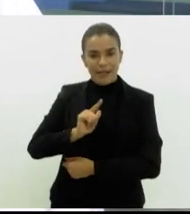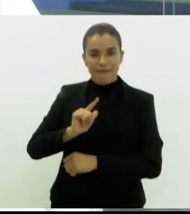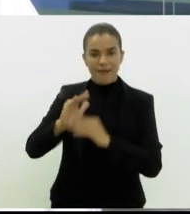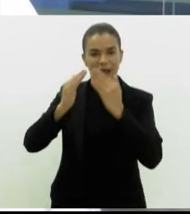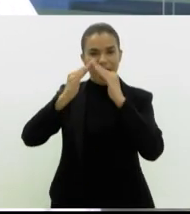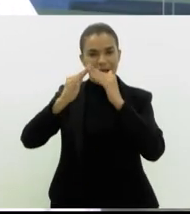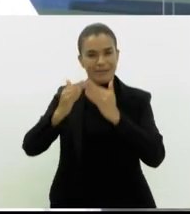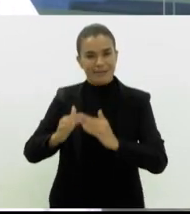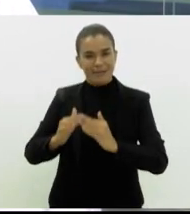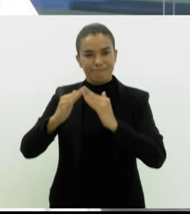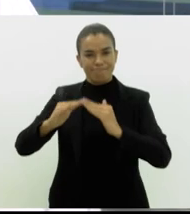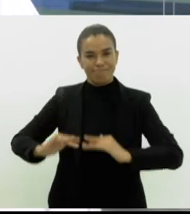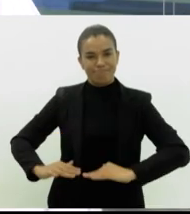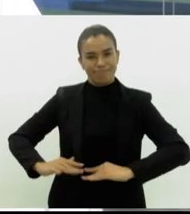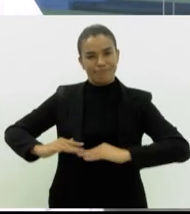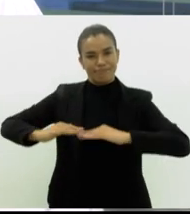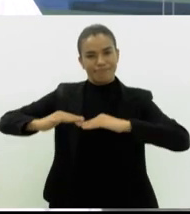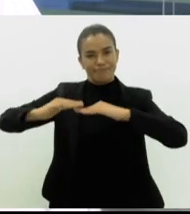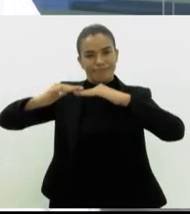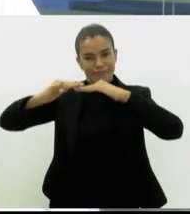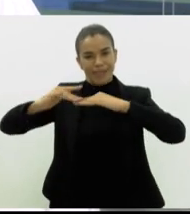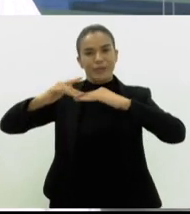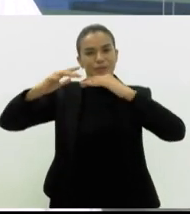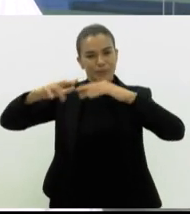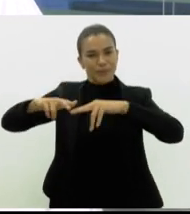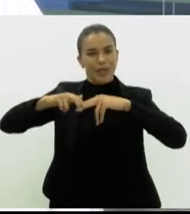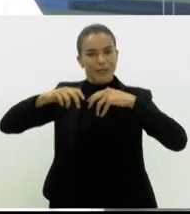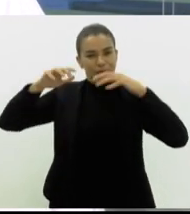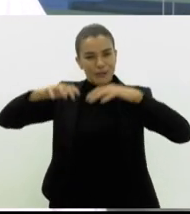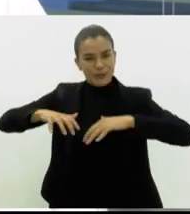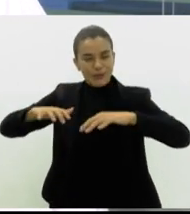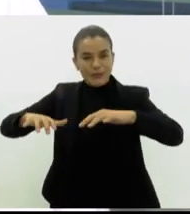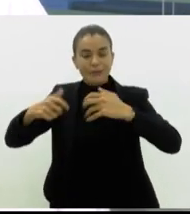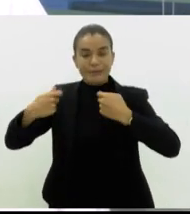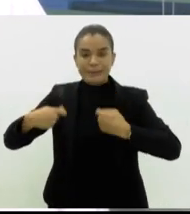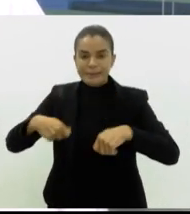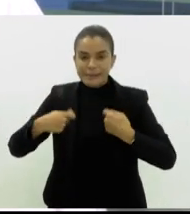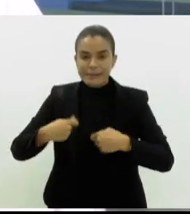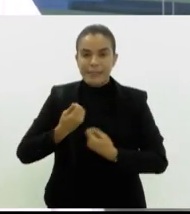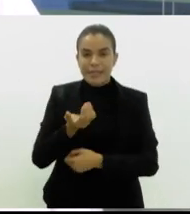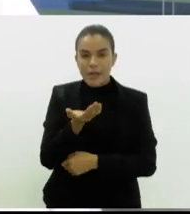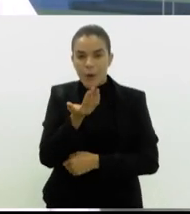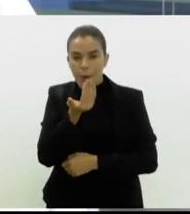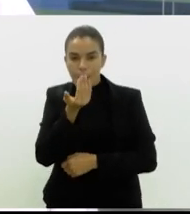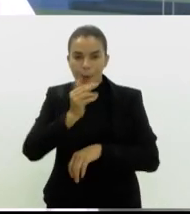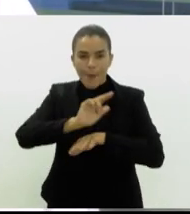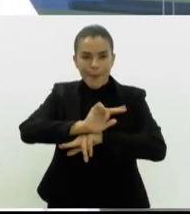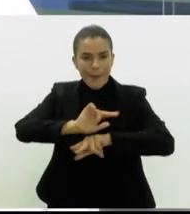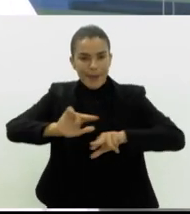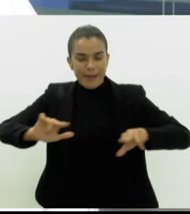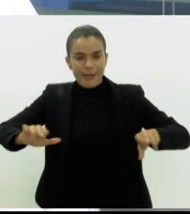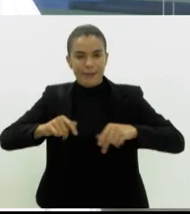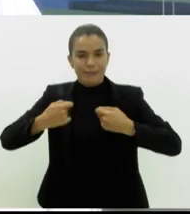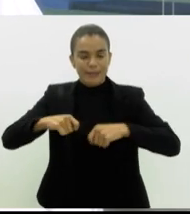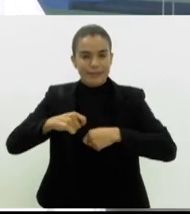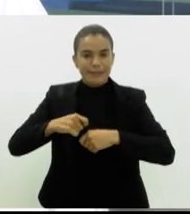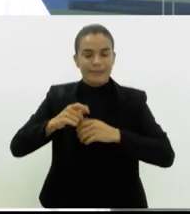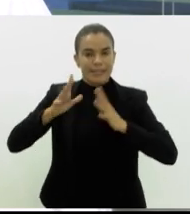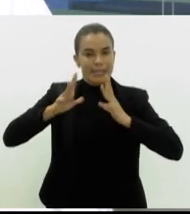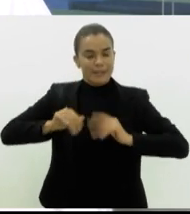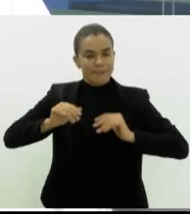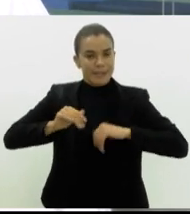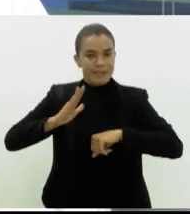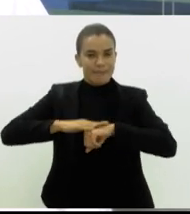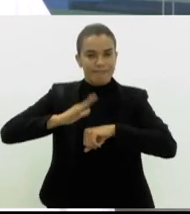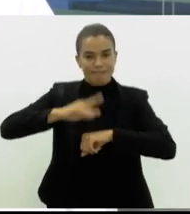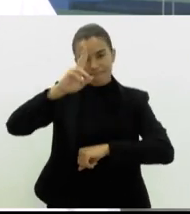casas inundadas e estão desabrigadas, necessitando mesmo de gêneros alimentícios, de higiene pessoal. Então, ele determinou que a